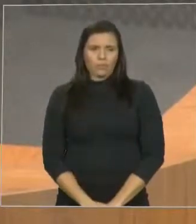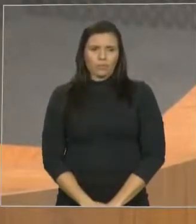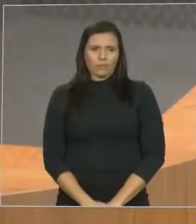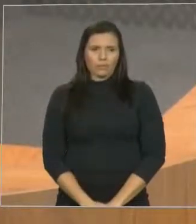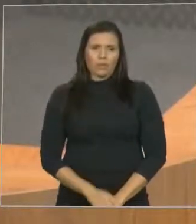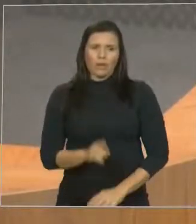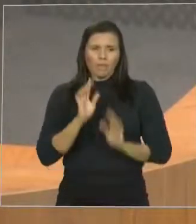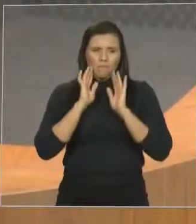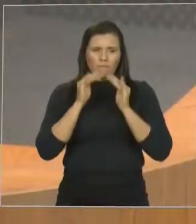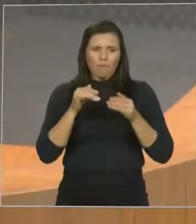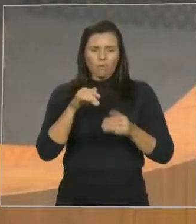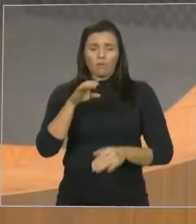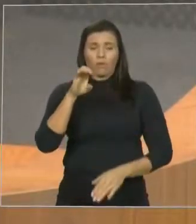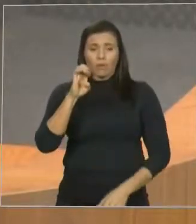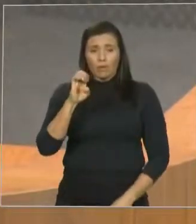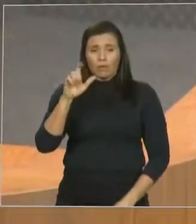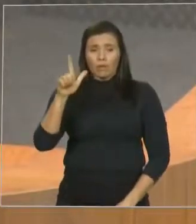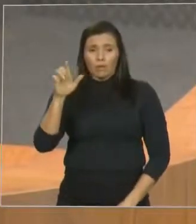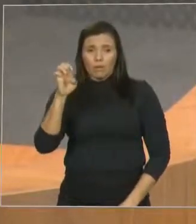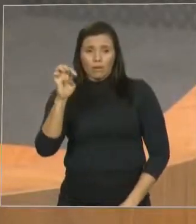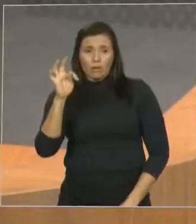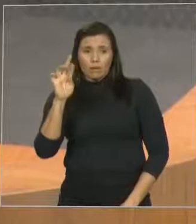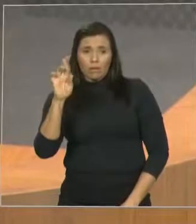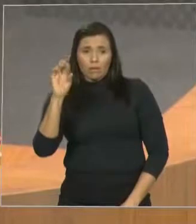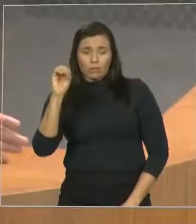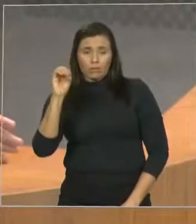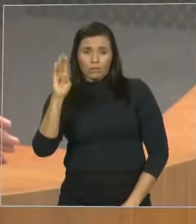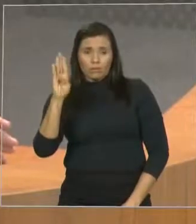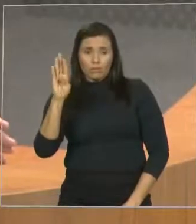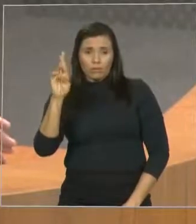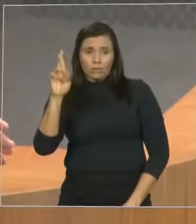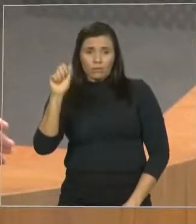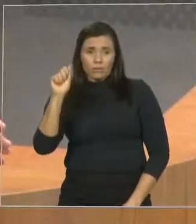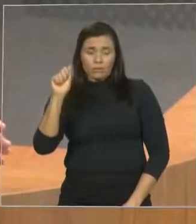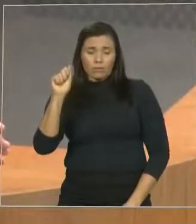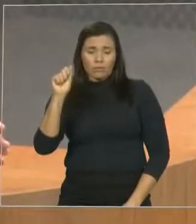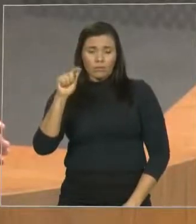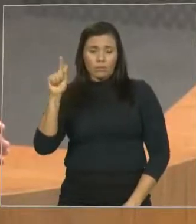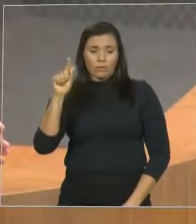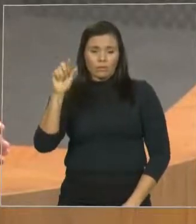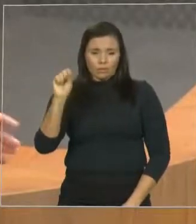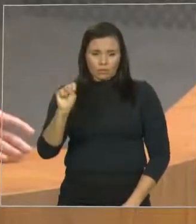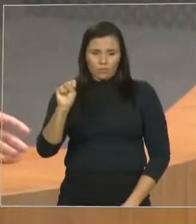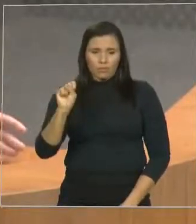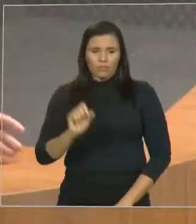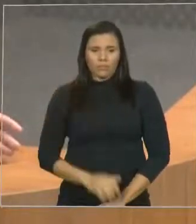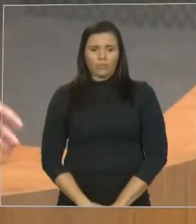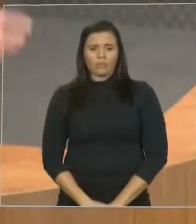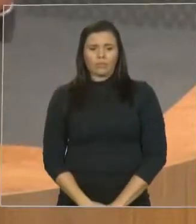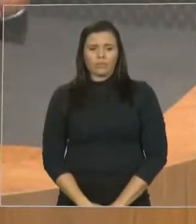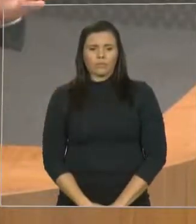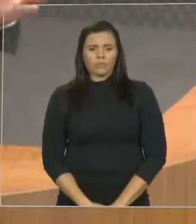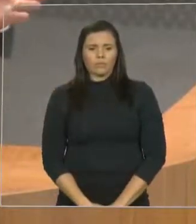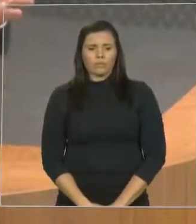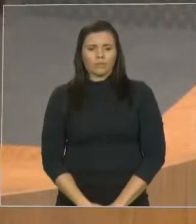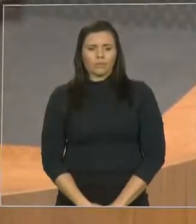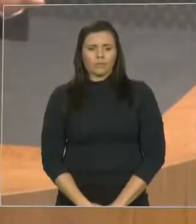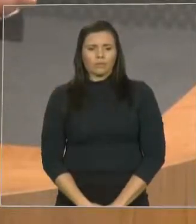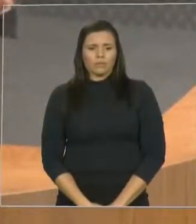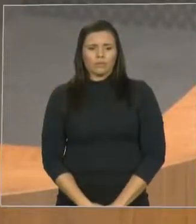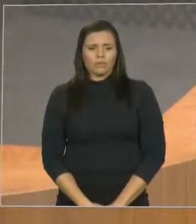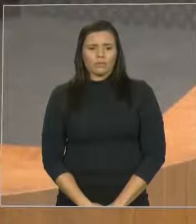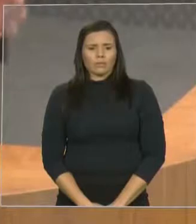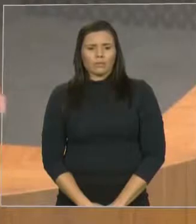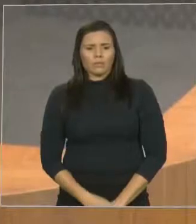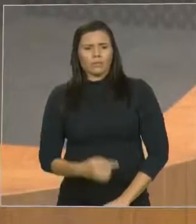ao mesmo tempo, deputado Beira, fazer uma crítica pelo não convite aos deputados para debater um tema tão